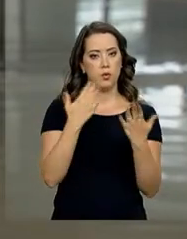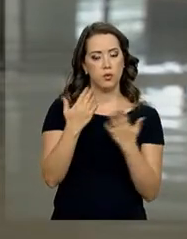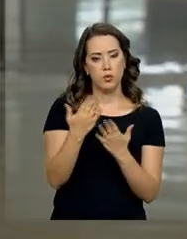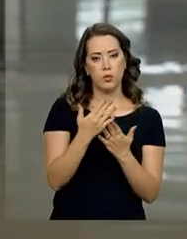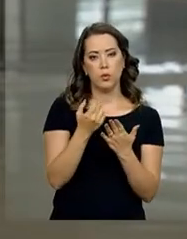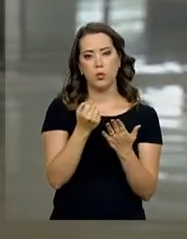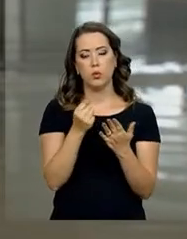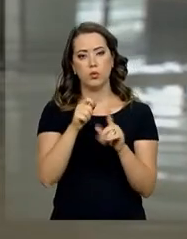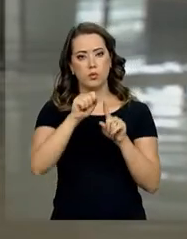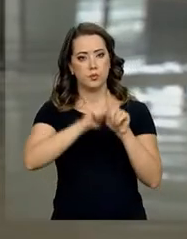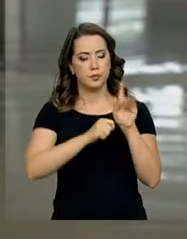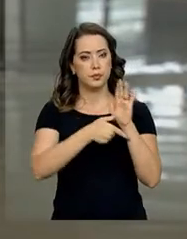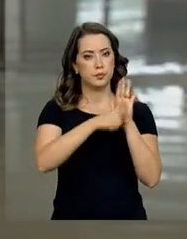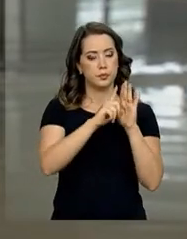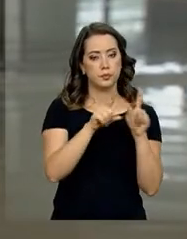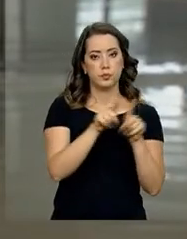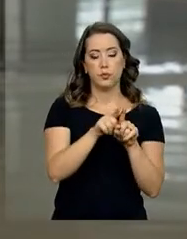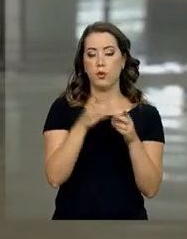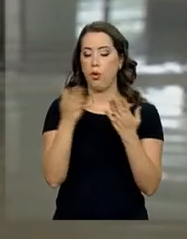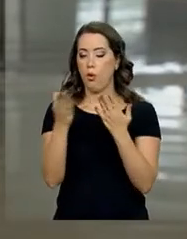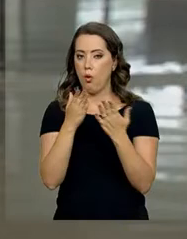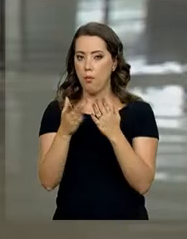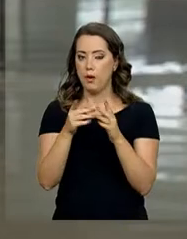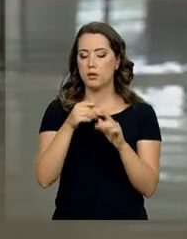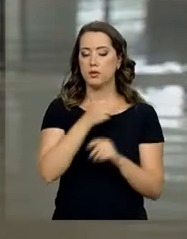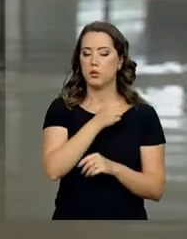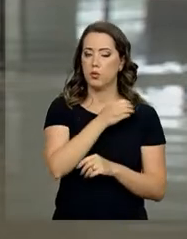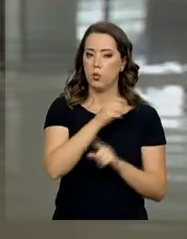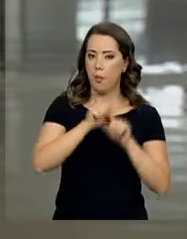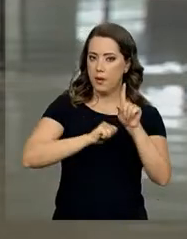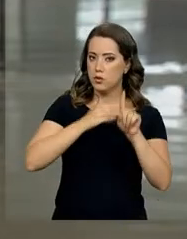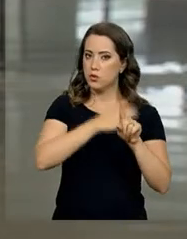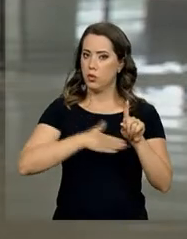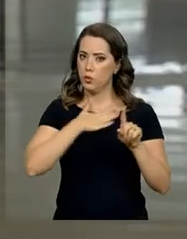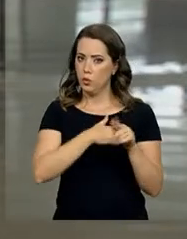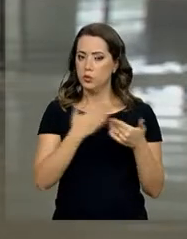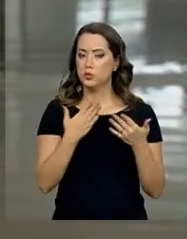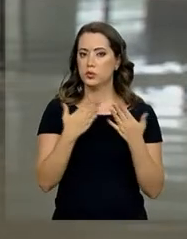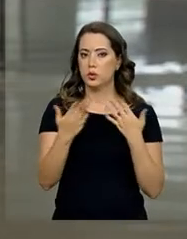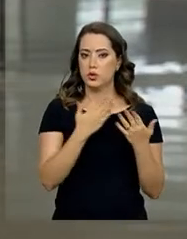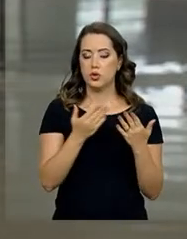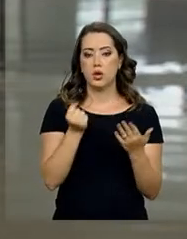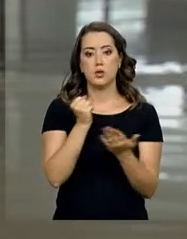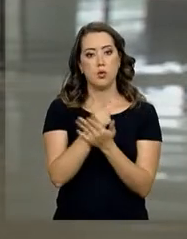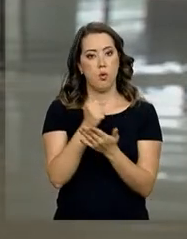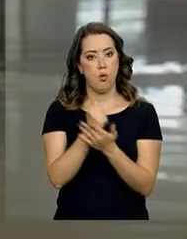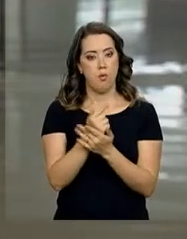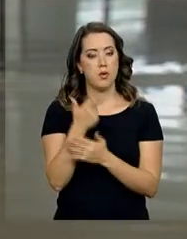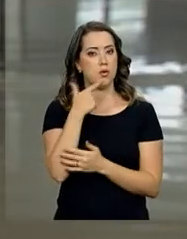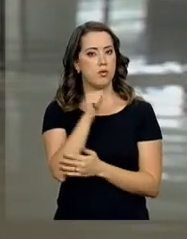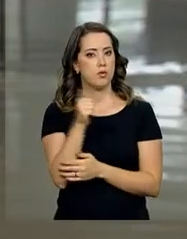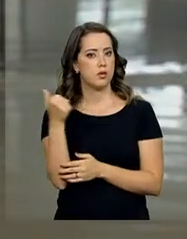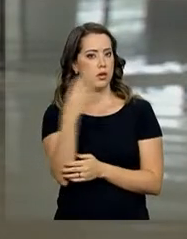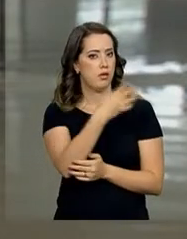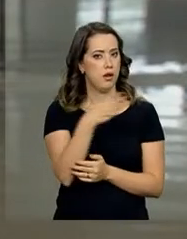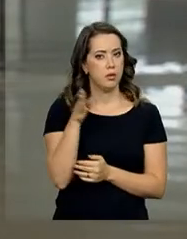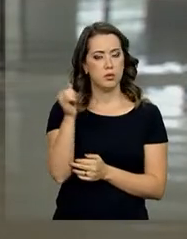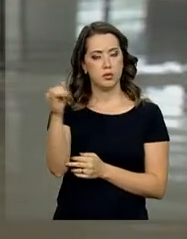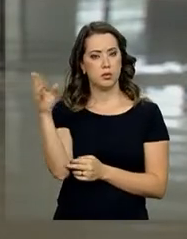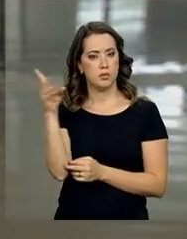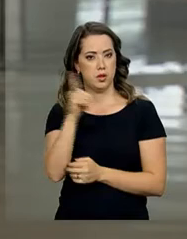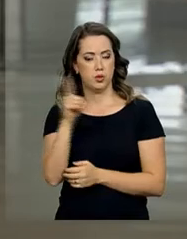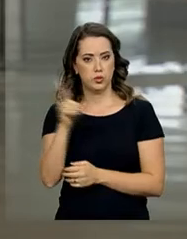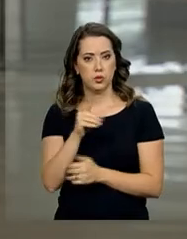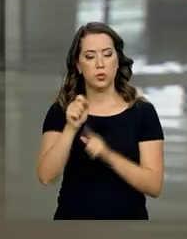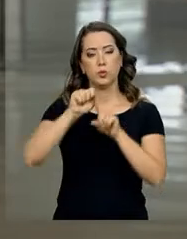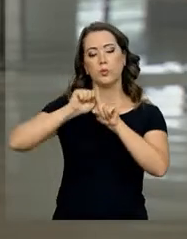ao mês anterior, em relação a agosto. Já as importações alcançaram os 14 bilhões de dólares no